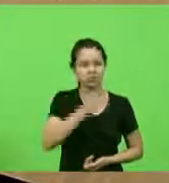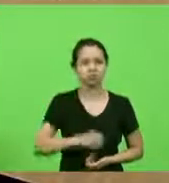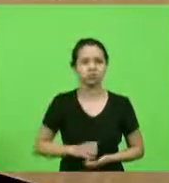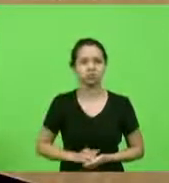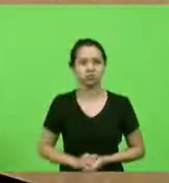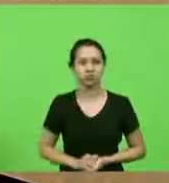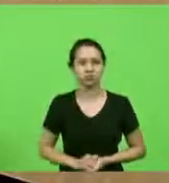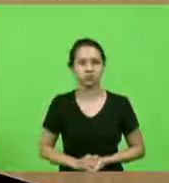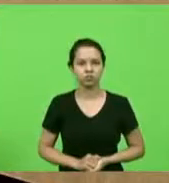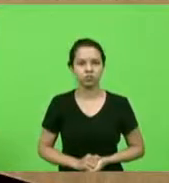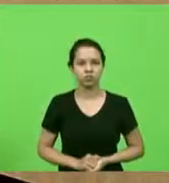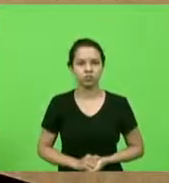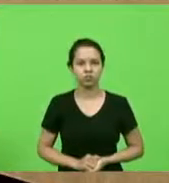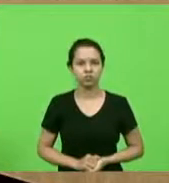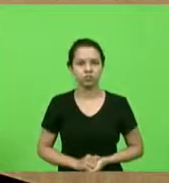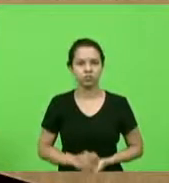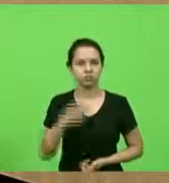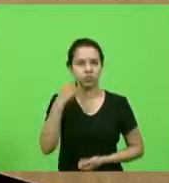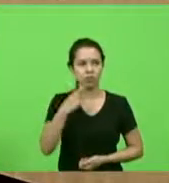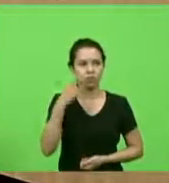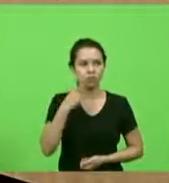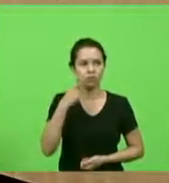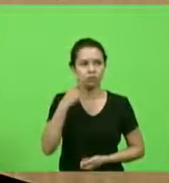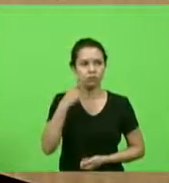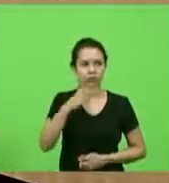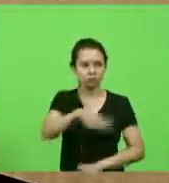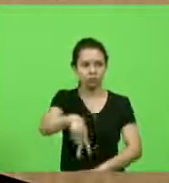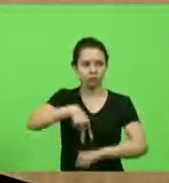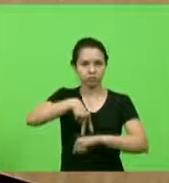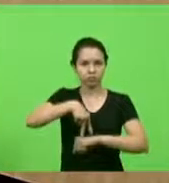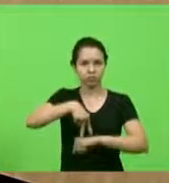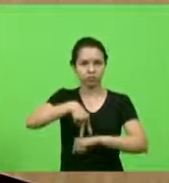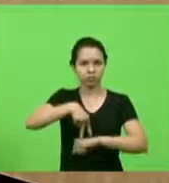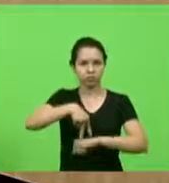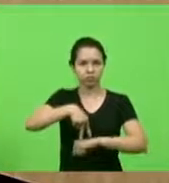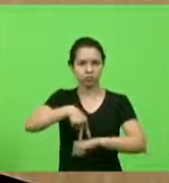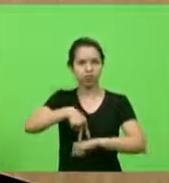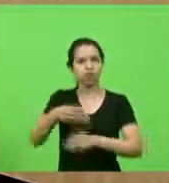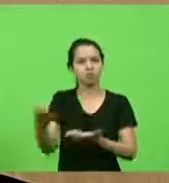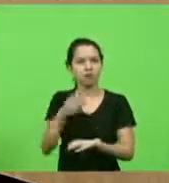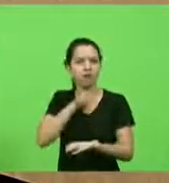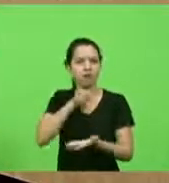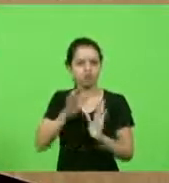Deputado Ismael, quer fazer uso da palavra antes? Os mais velhos, primeiro, por favor.